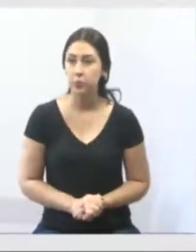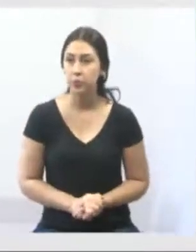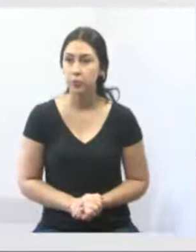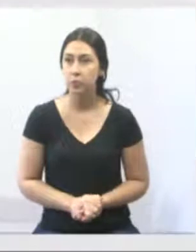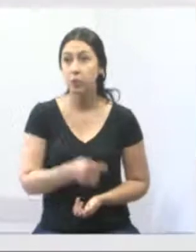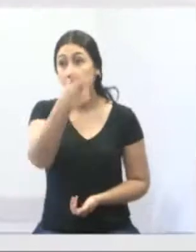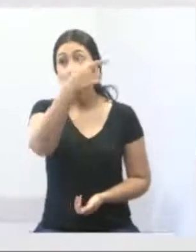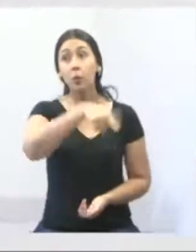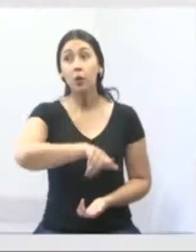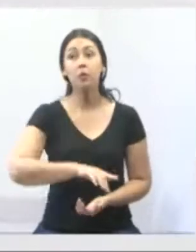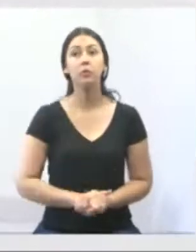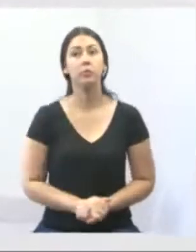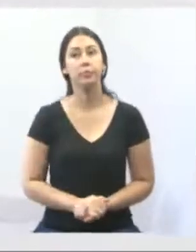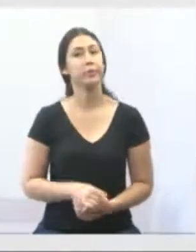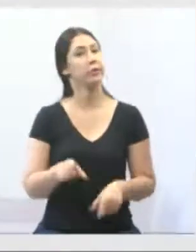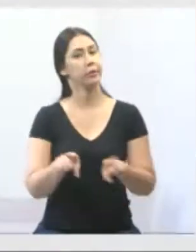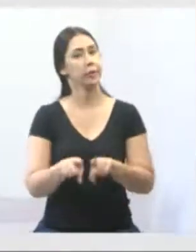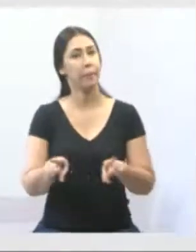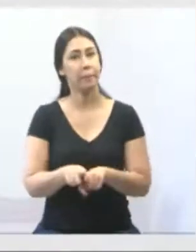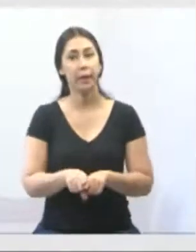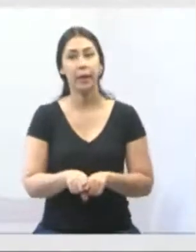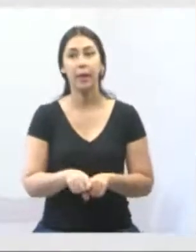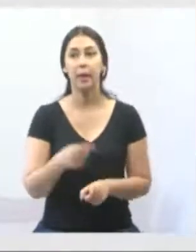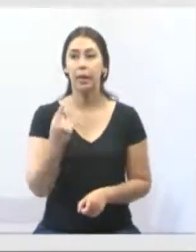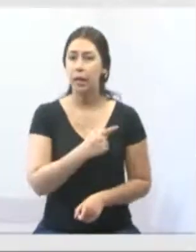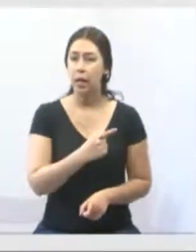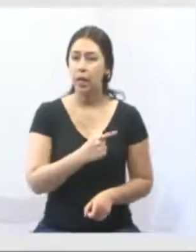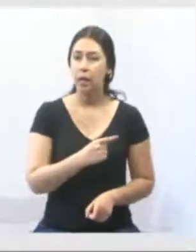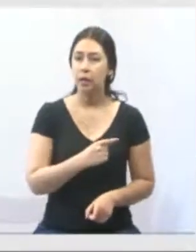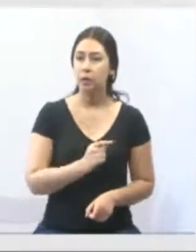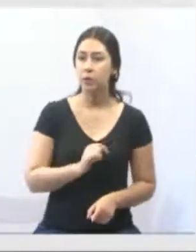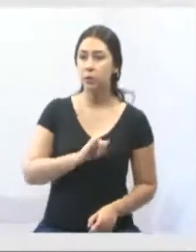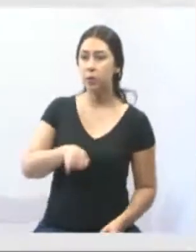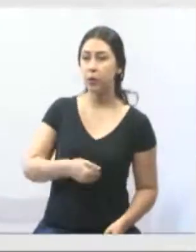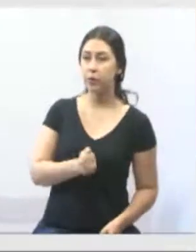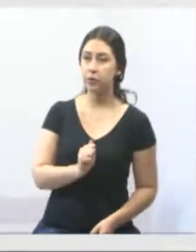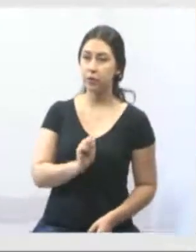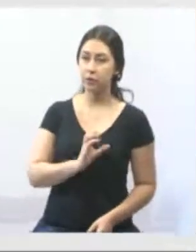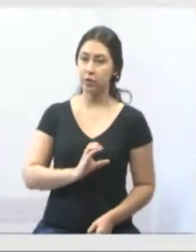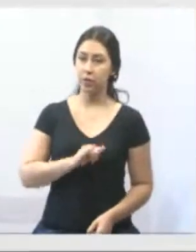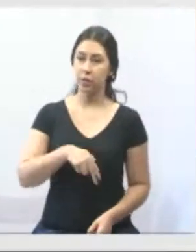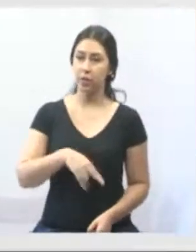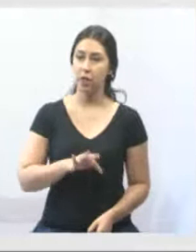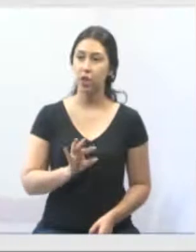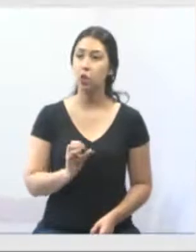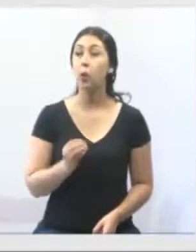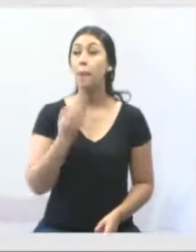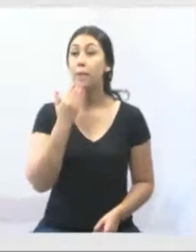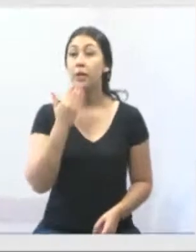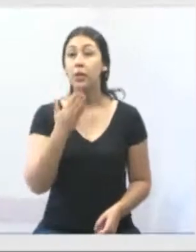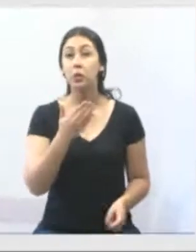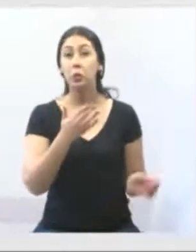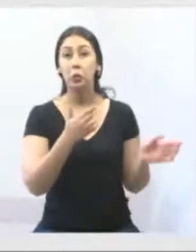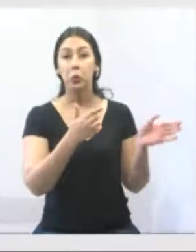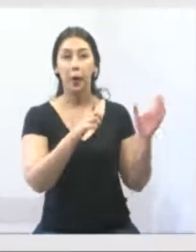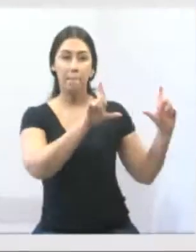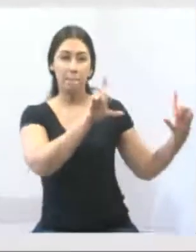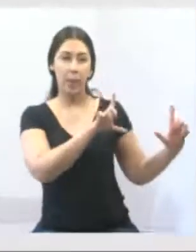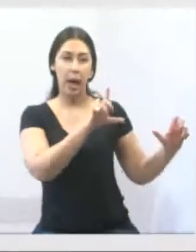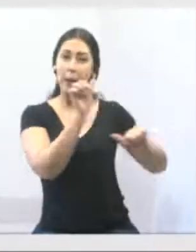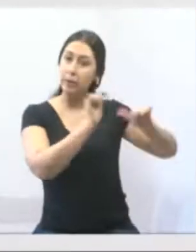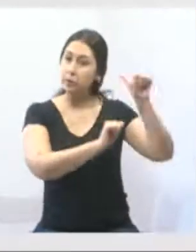Pode ir para a próxima? Também no bairro do Jardim Jacinto, solicitamos a troca de todas as